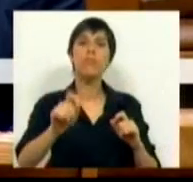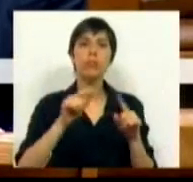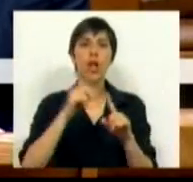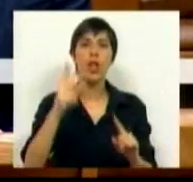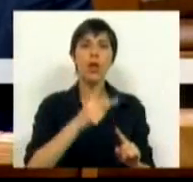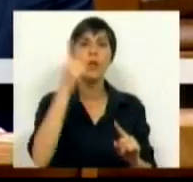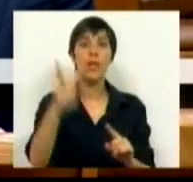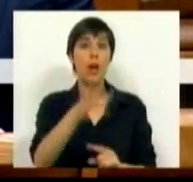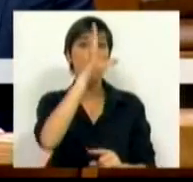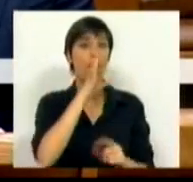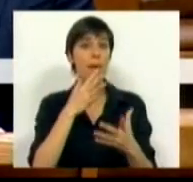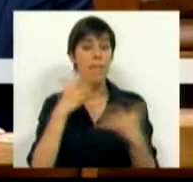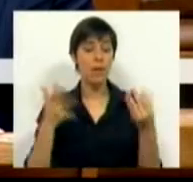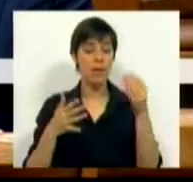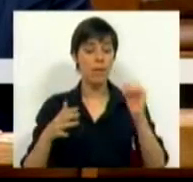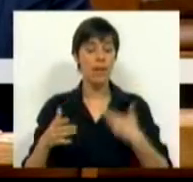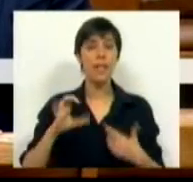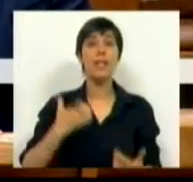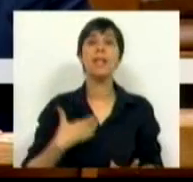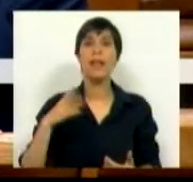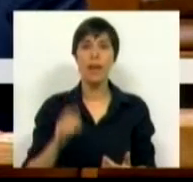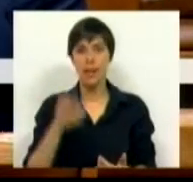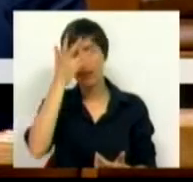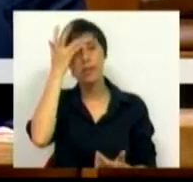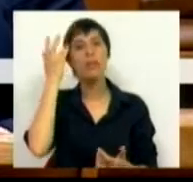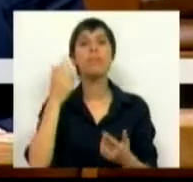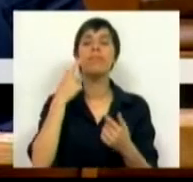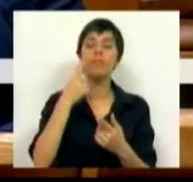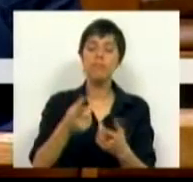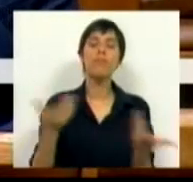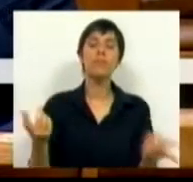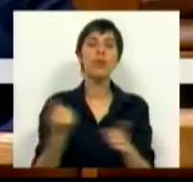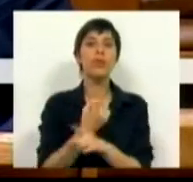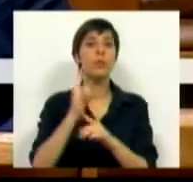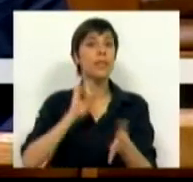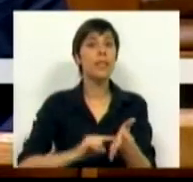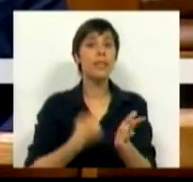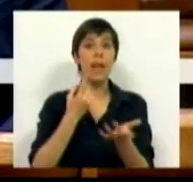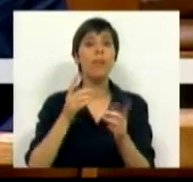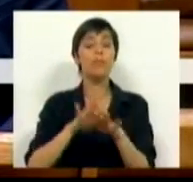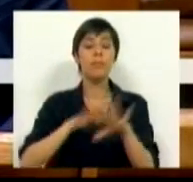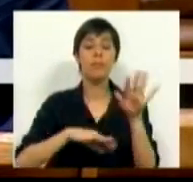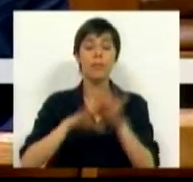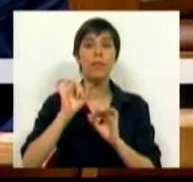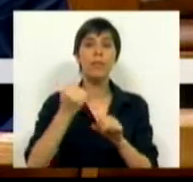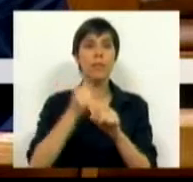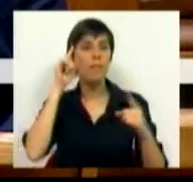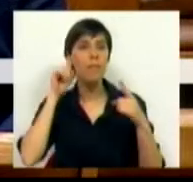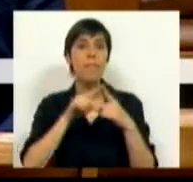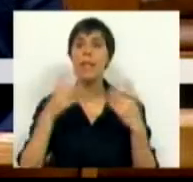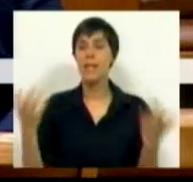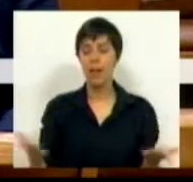destes dois anos de governo de maioria PSD e CDS viu abater pilares essenciais para o desempenho da sua missão.